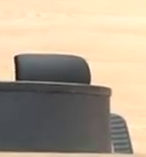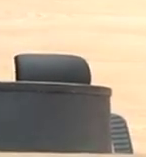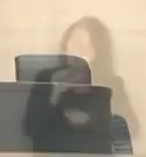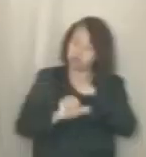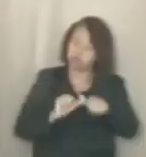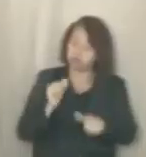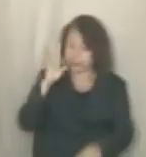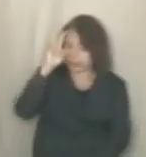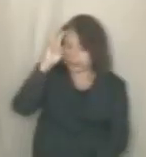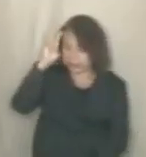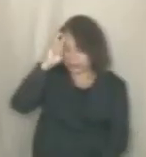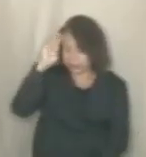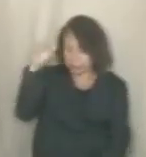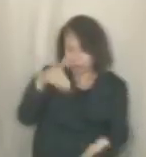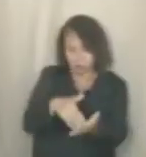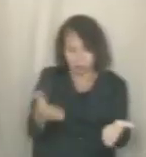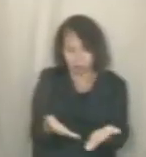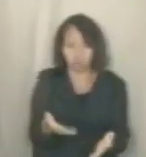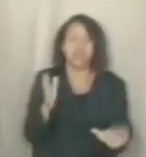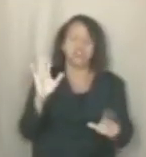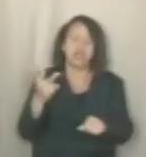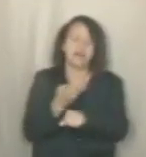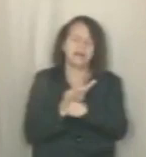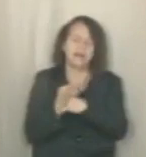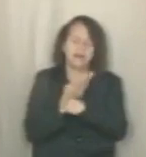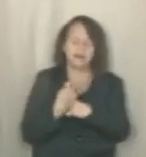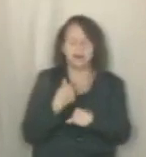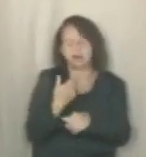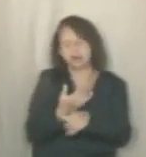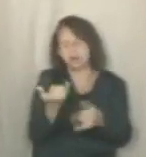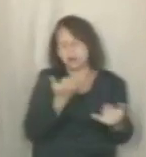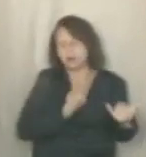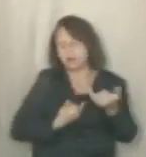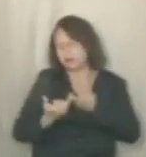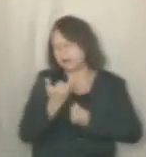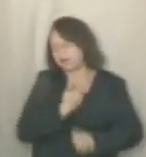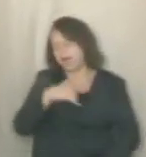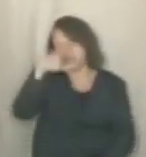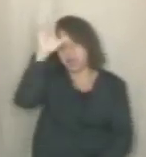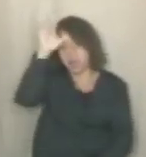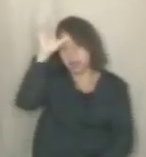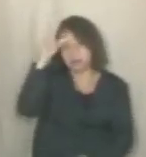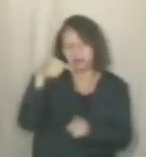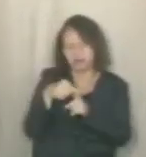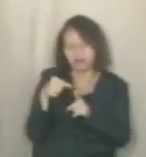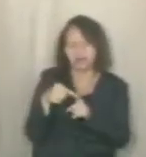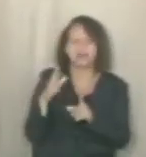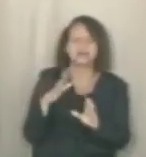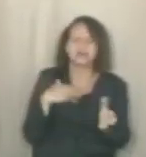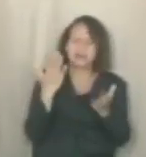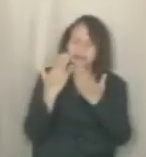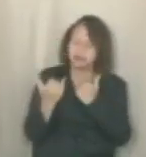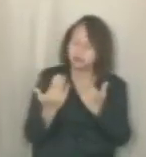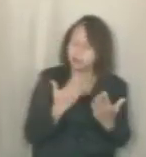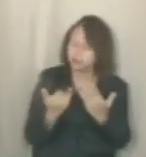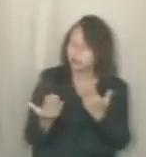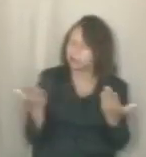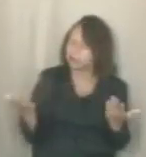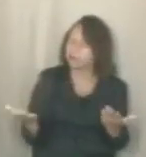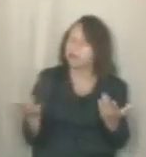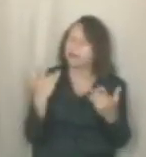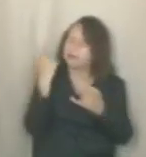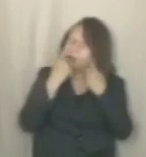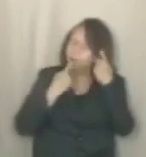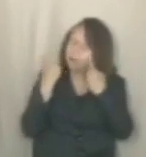do Pina. Eu fui procurado por vários moradores, por lideranças da comunidade que estão